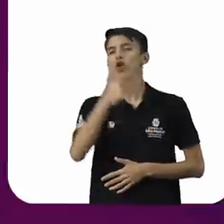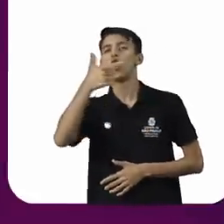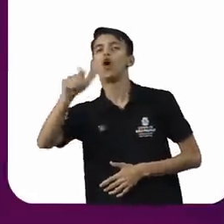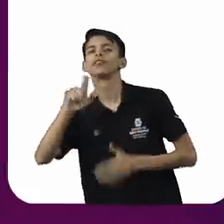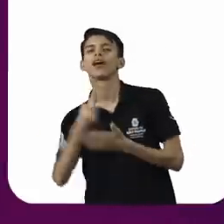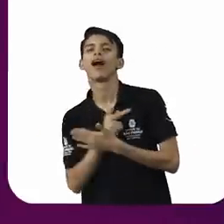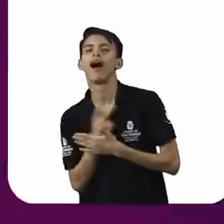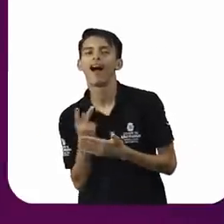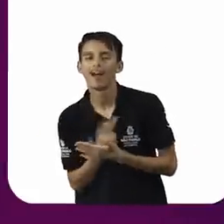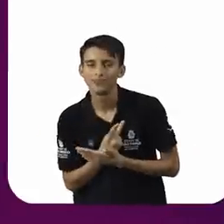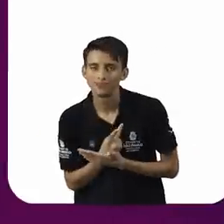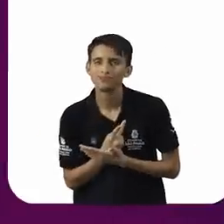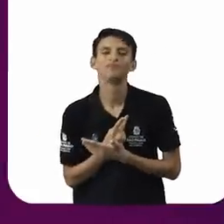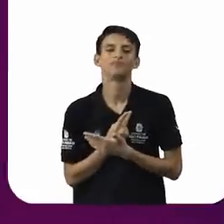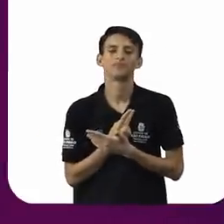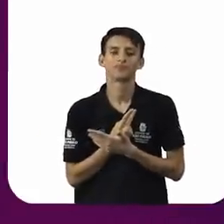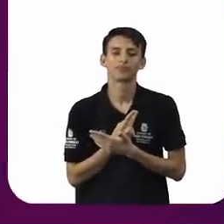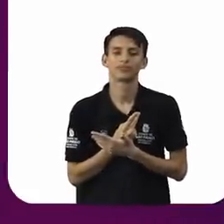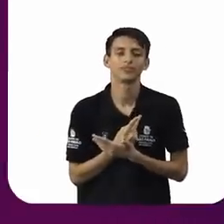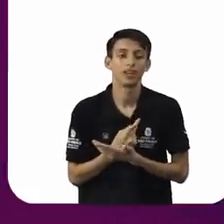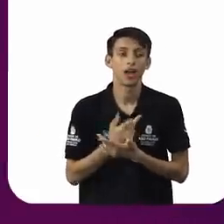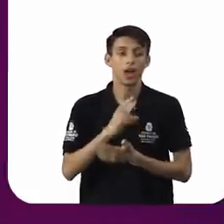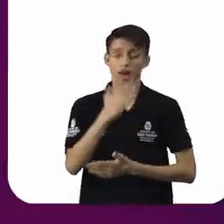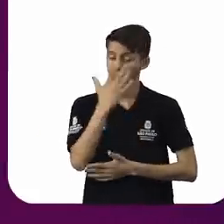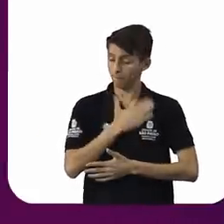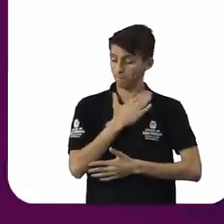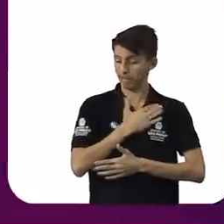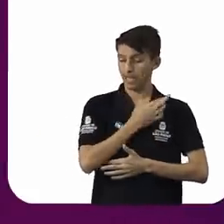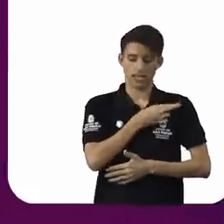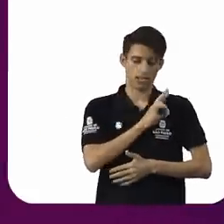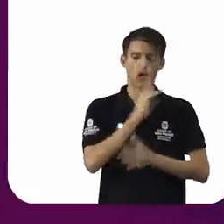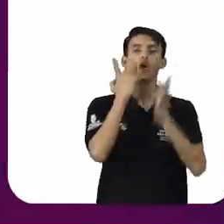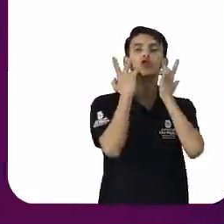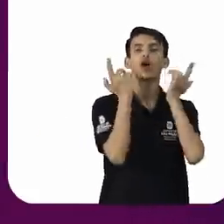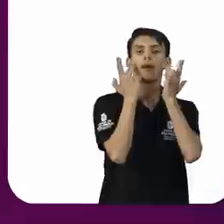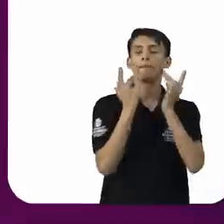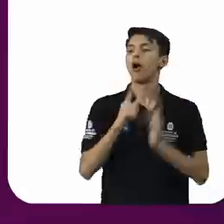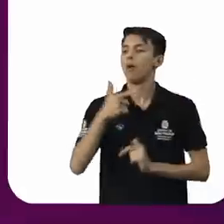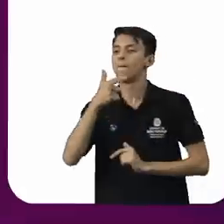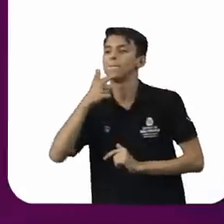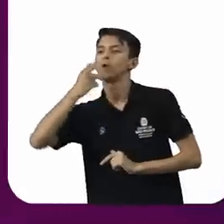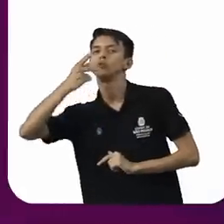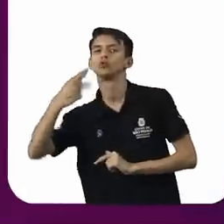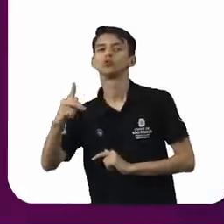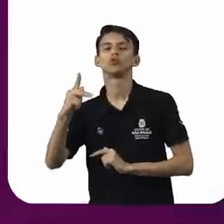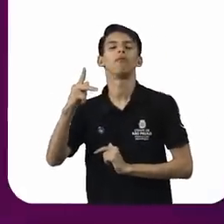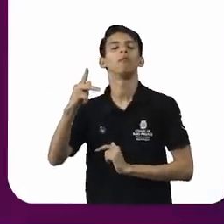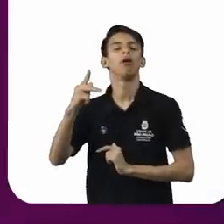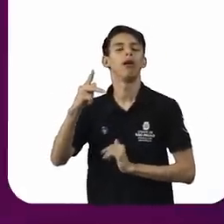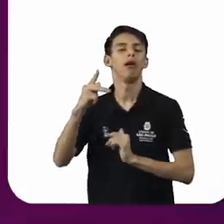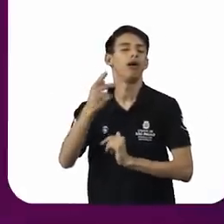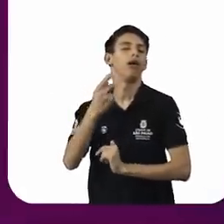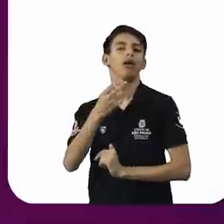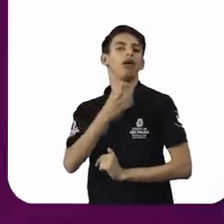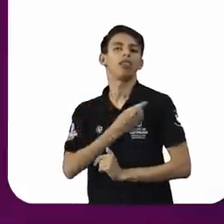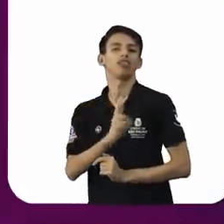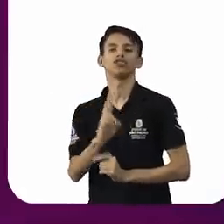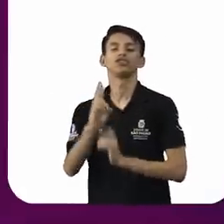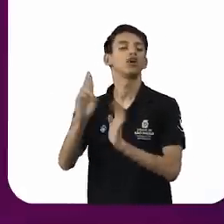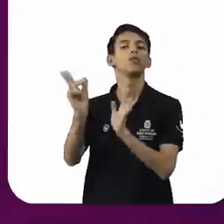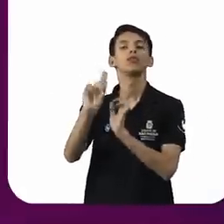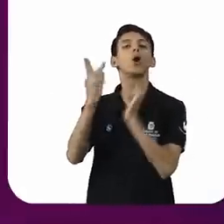como normais. Então, tem aí uma questão que é uma questão da